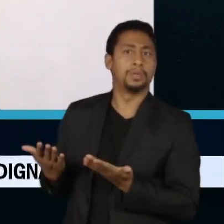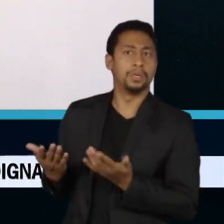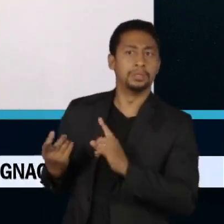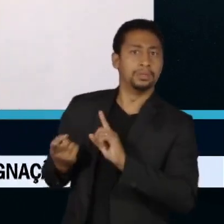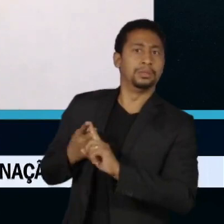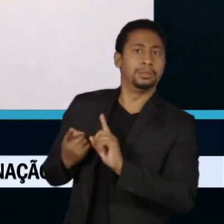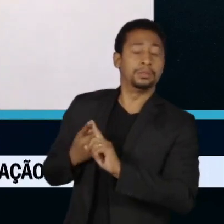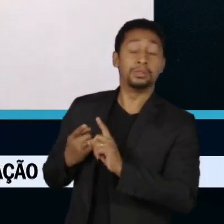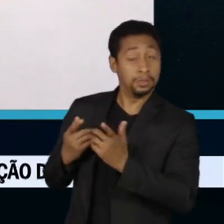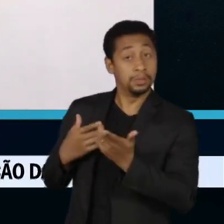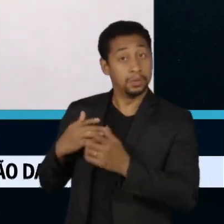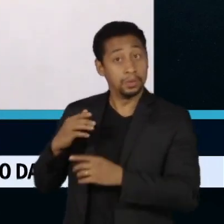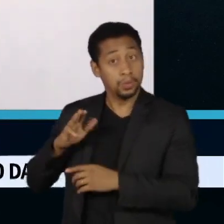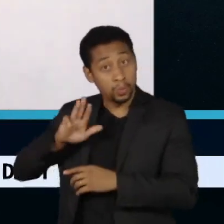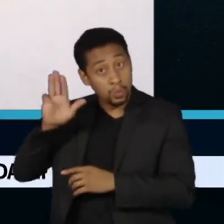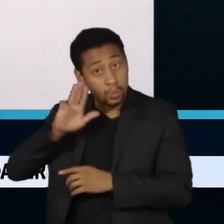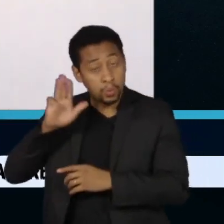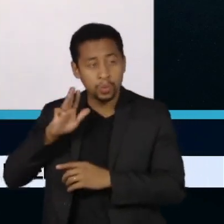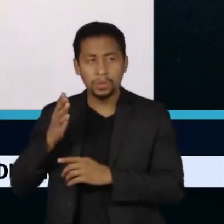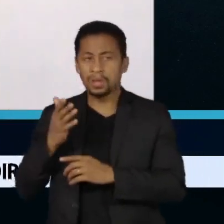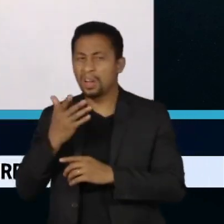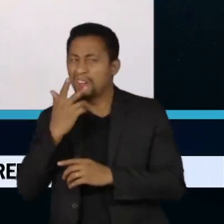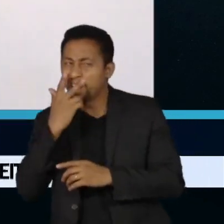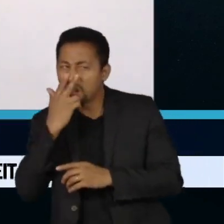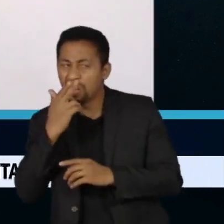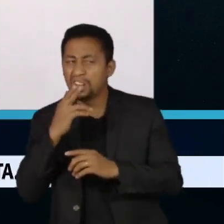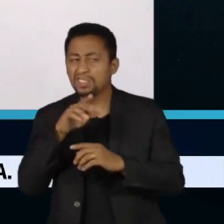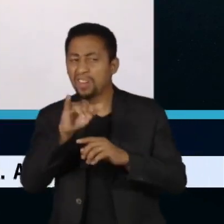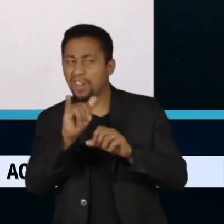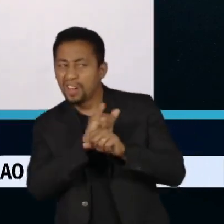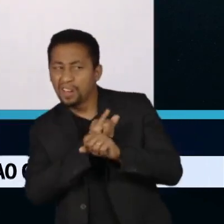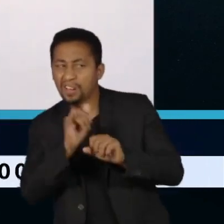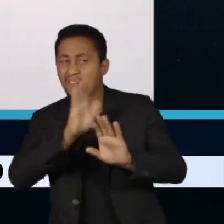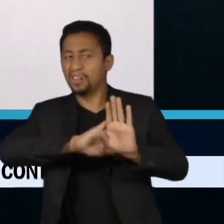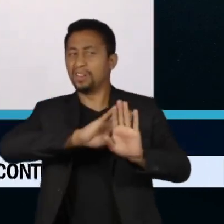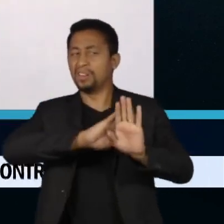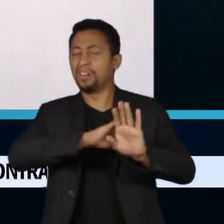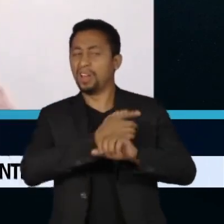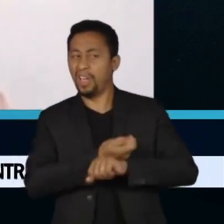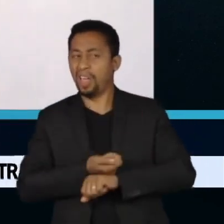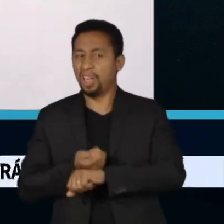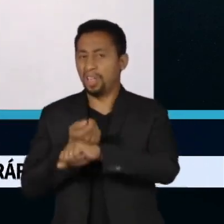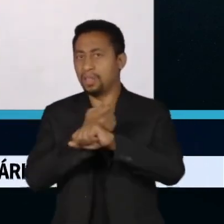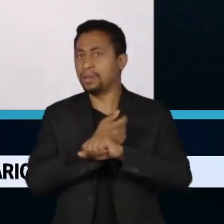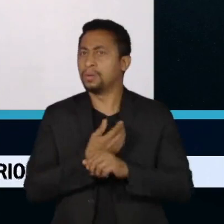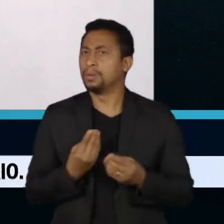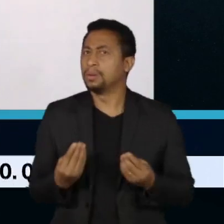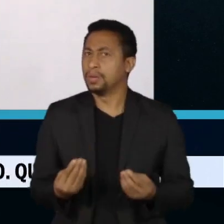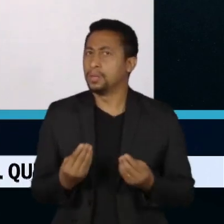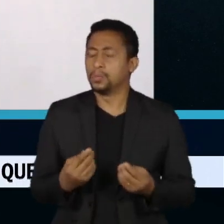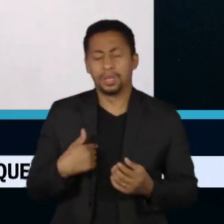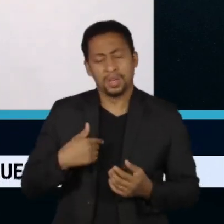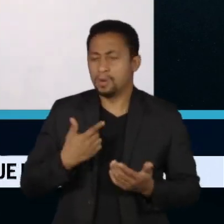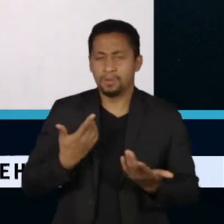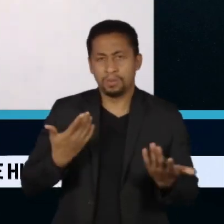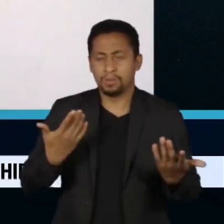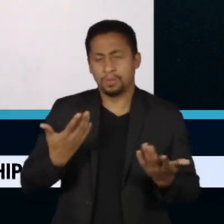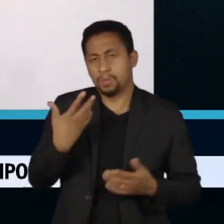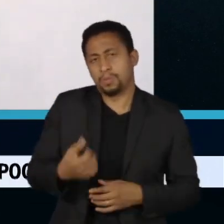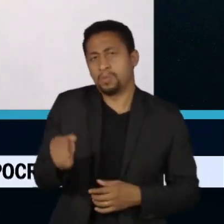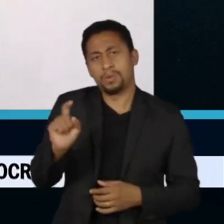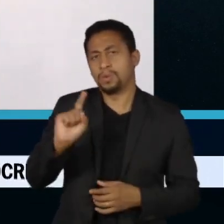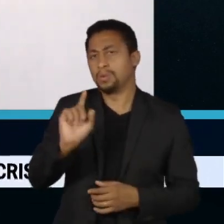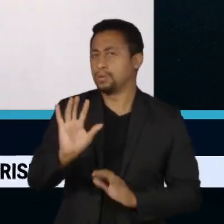chegou a sugerir que poderia ser uma armação da minha parte. Eu repudio veementemente essas